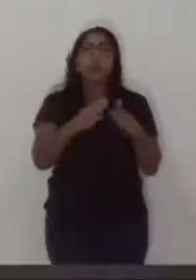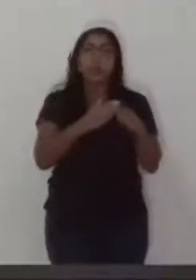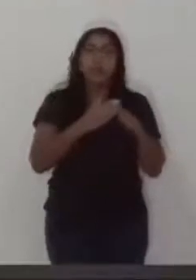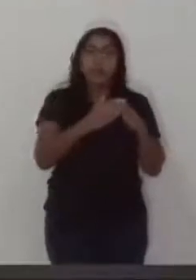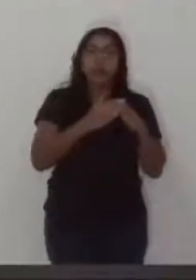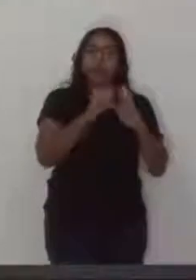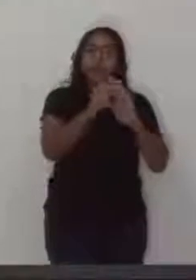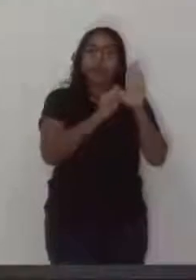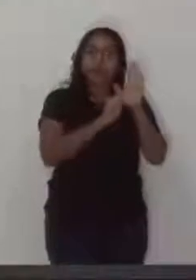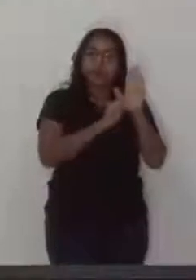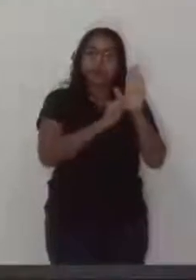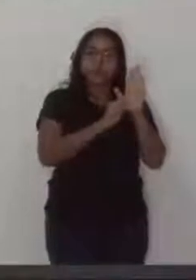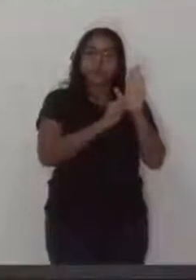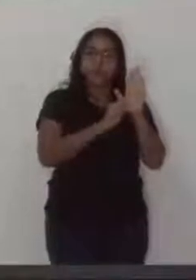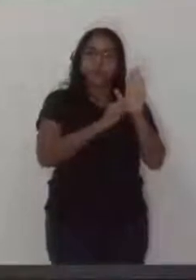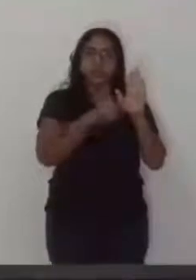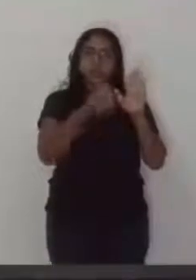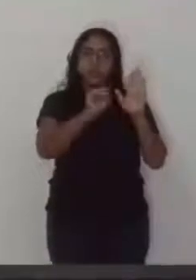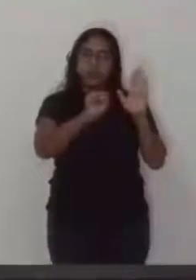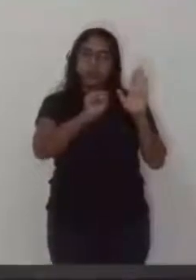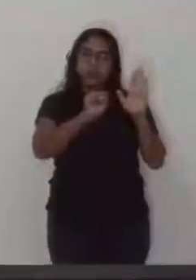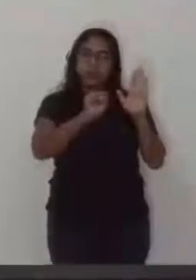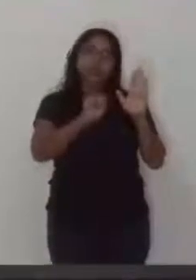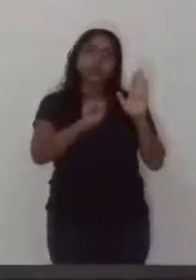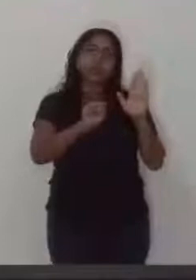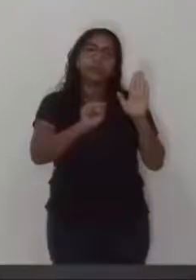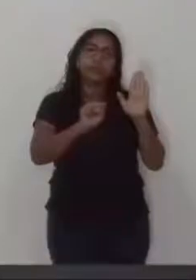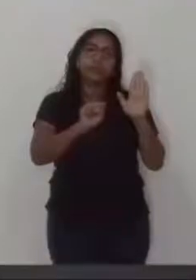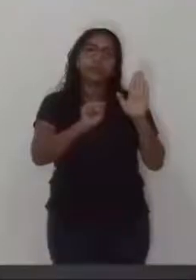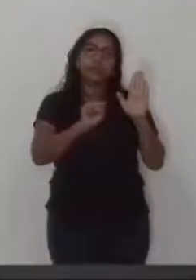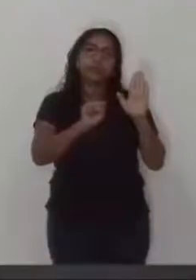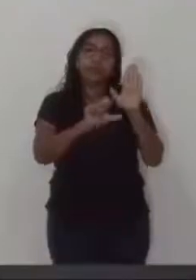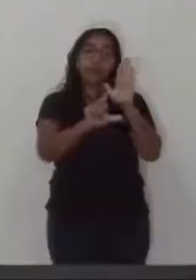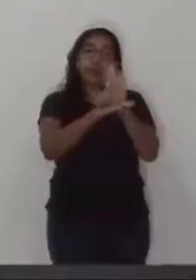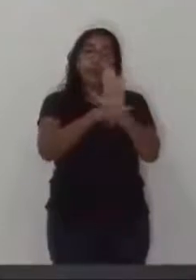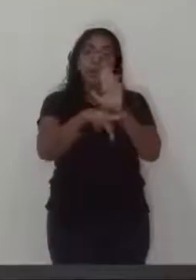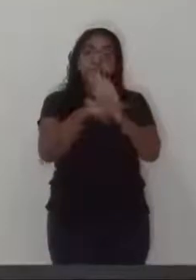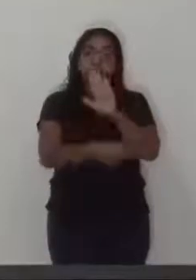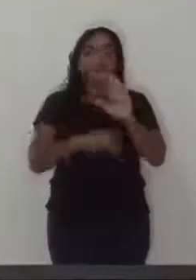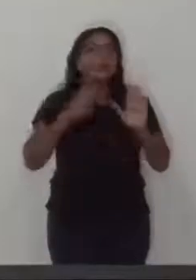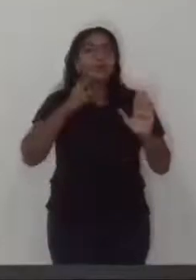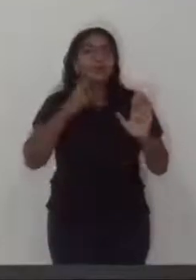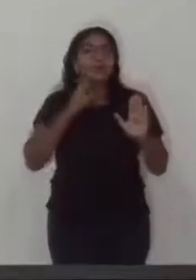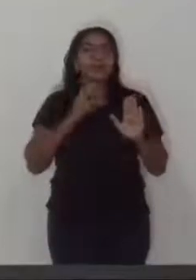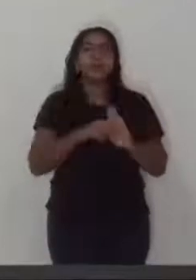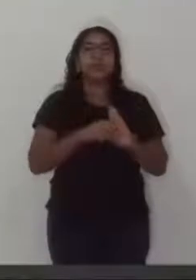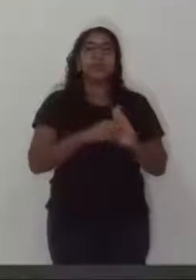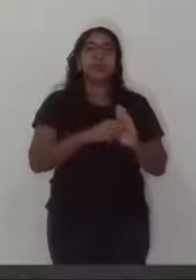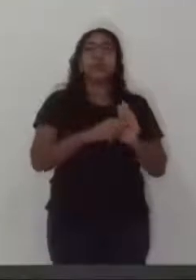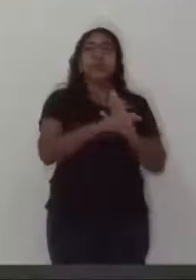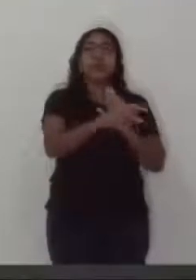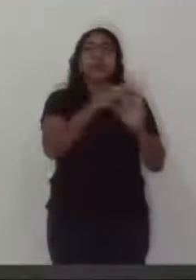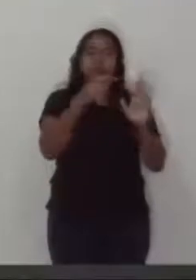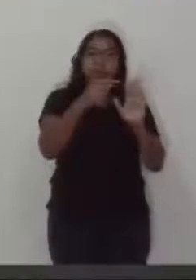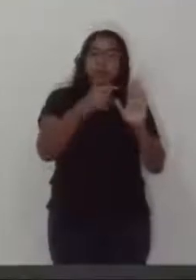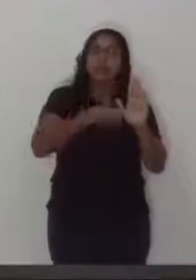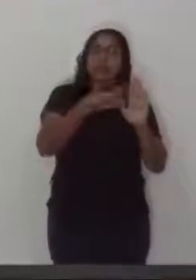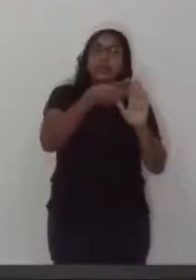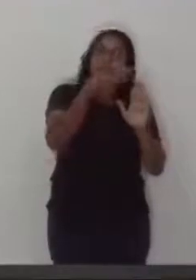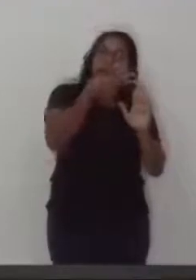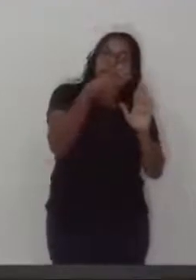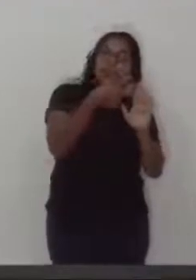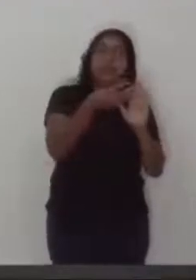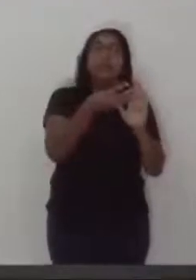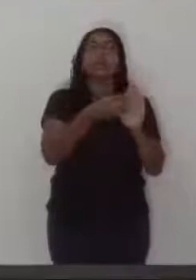acordo com o artigo 18 da Lei Orgânia Municipal, culminando com os artigos terceiros do inciso sexto,